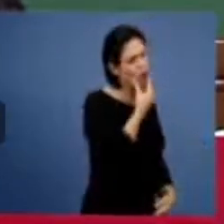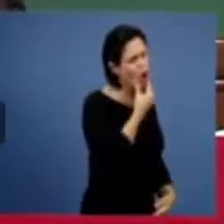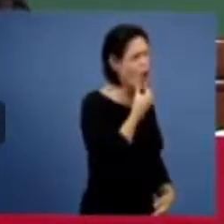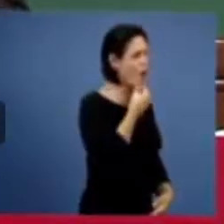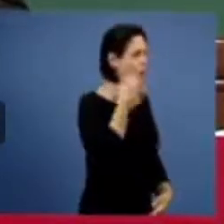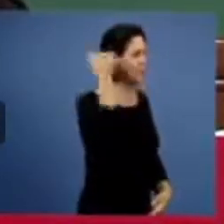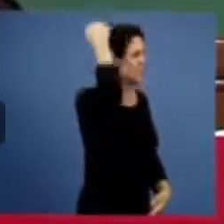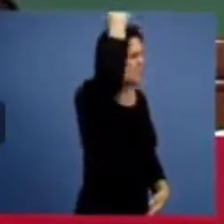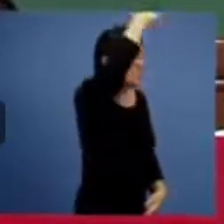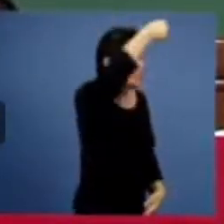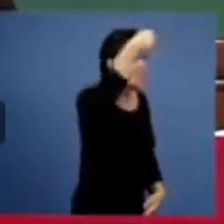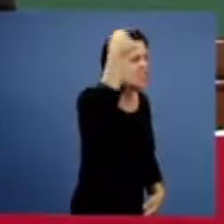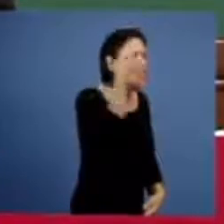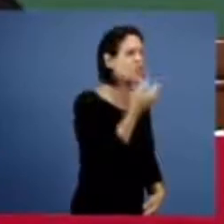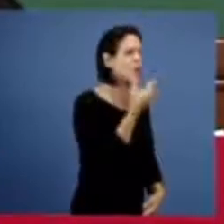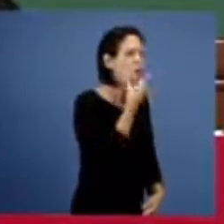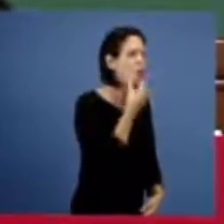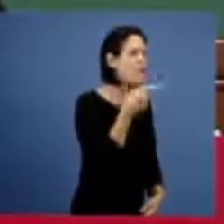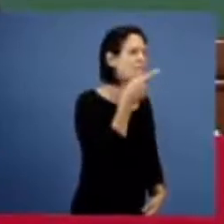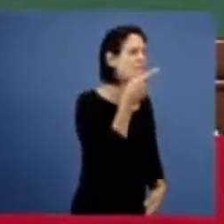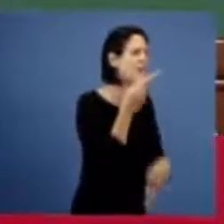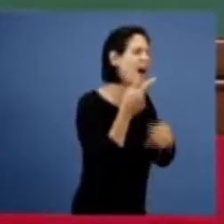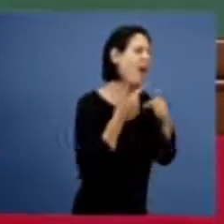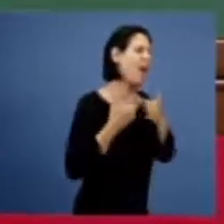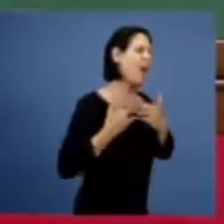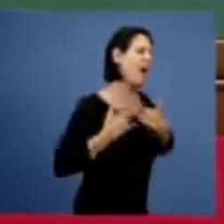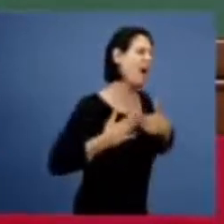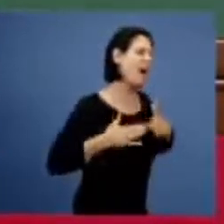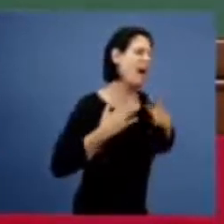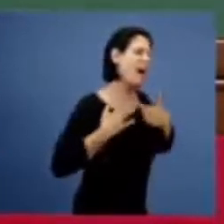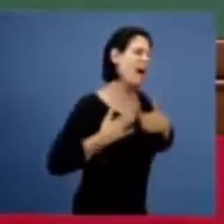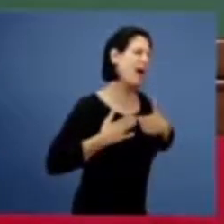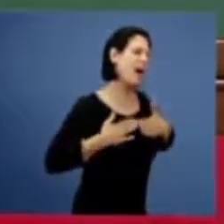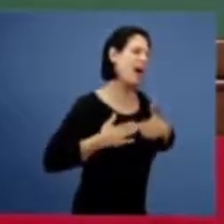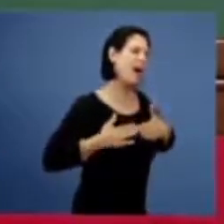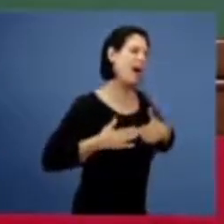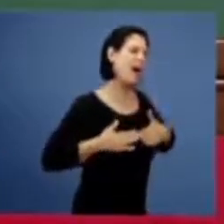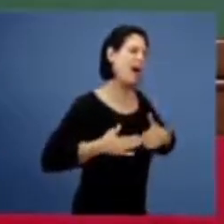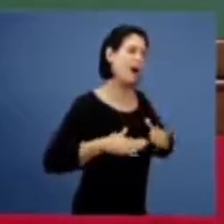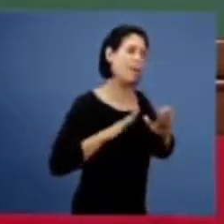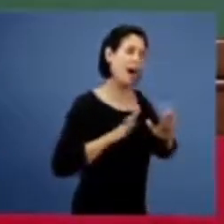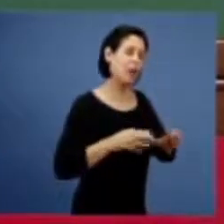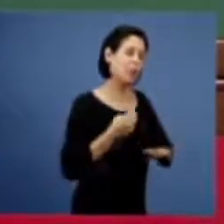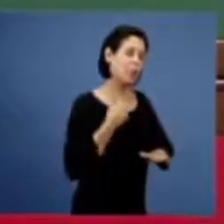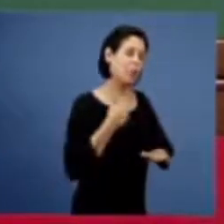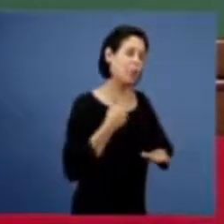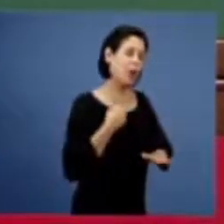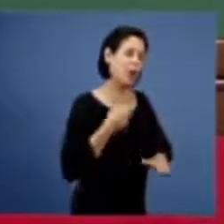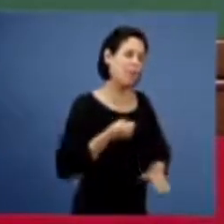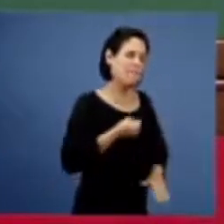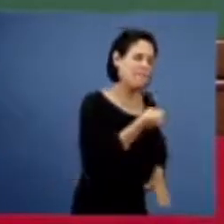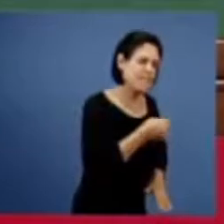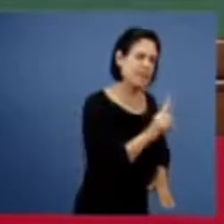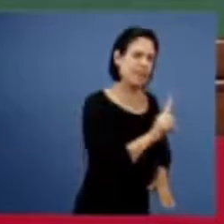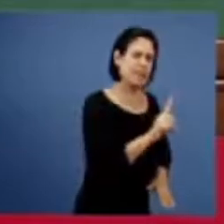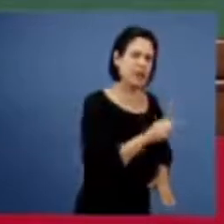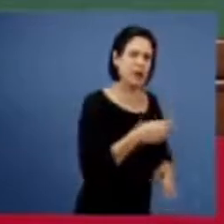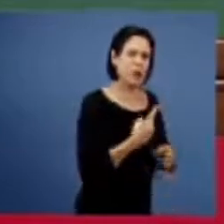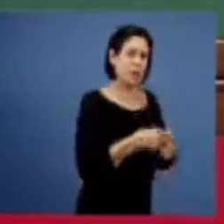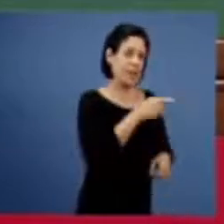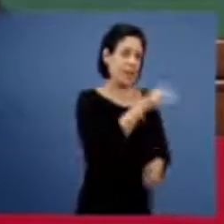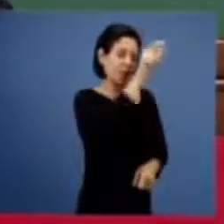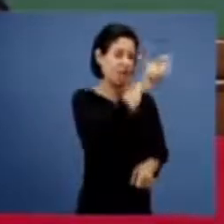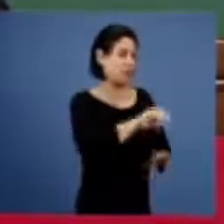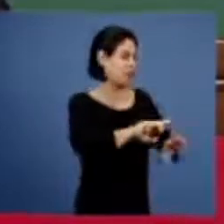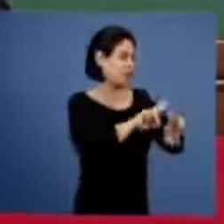manso que maravilha só não pode fazer raiva a ele mas ele é uma pessoa muito distinta